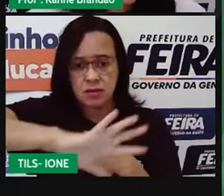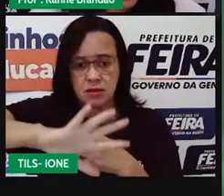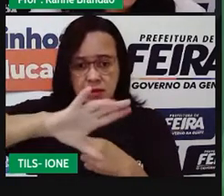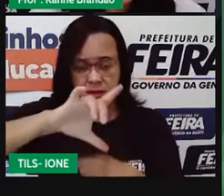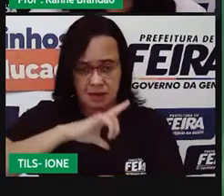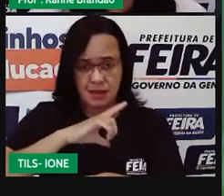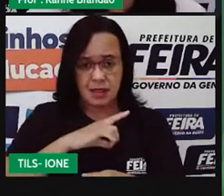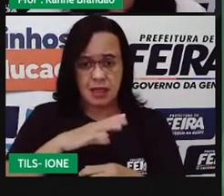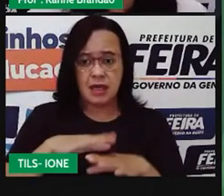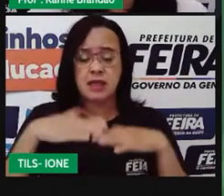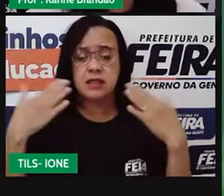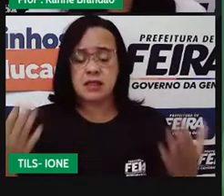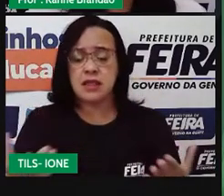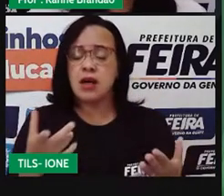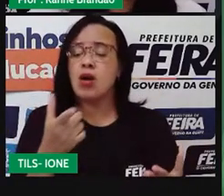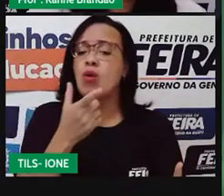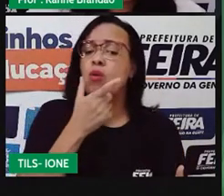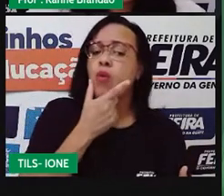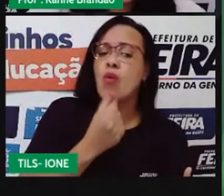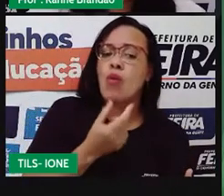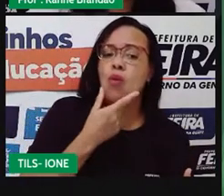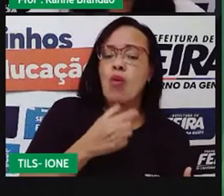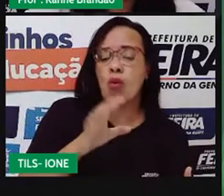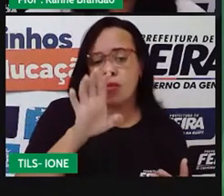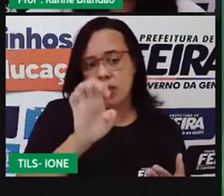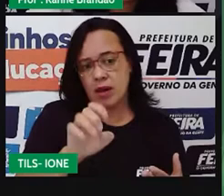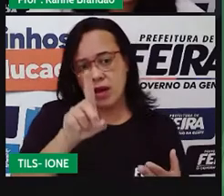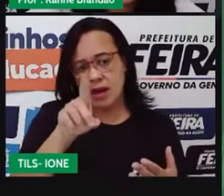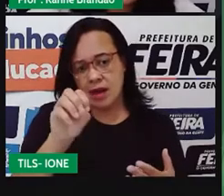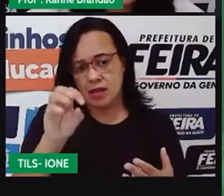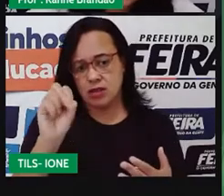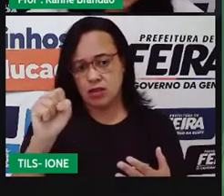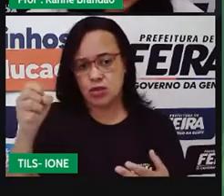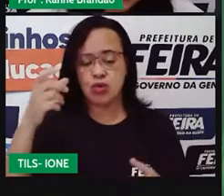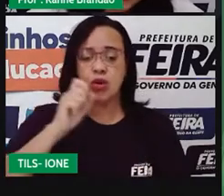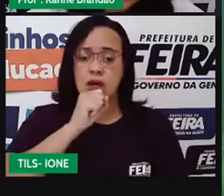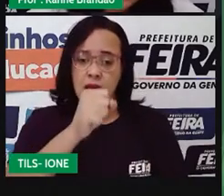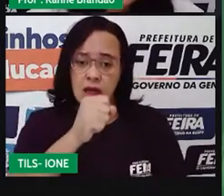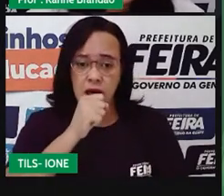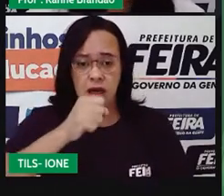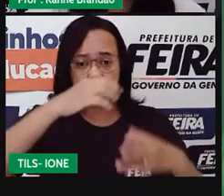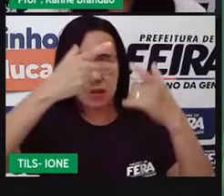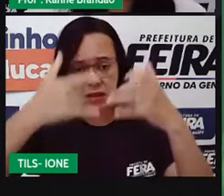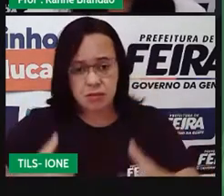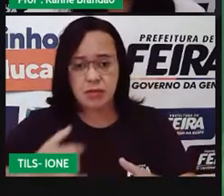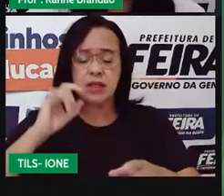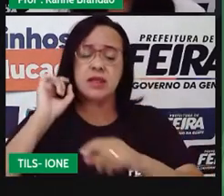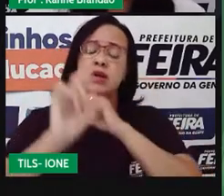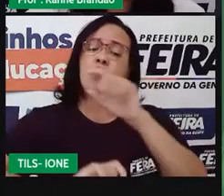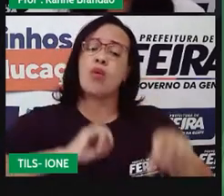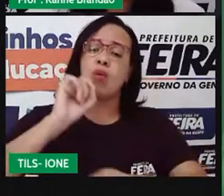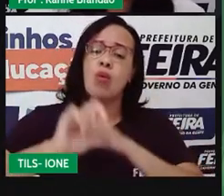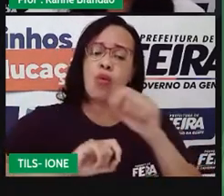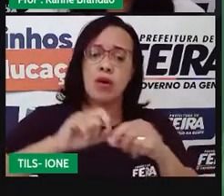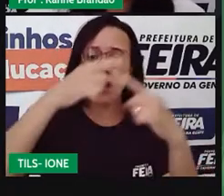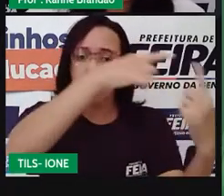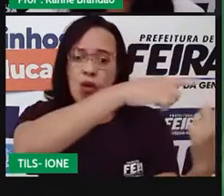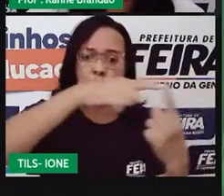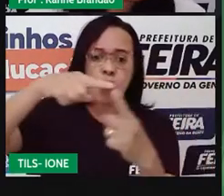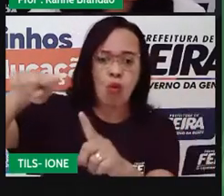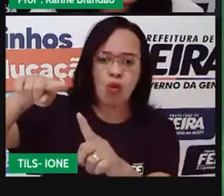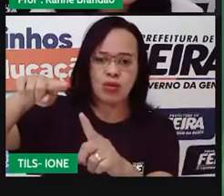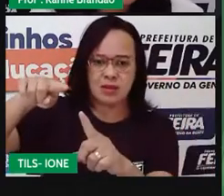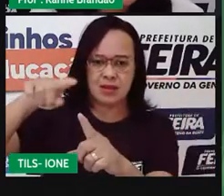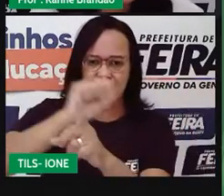uma crítica, né, à nossa sociedade, a como nós estamos nos relacionando. Então, eu peço que